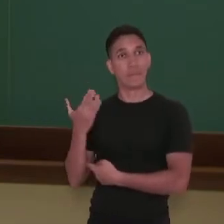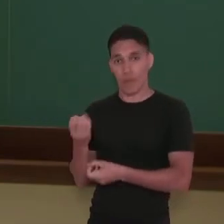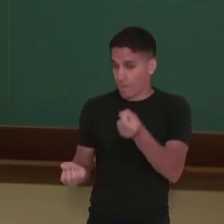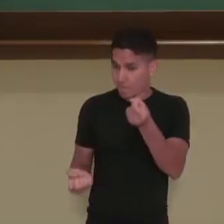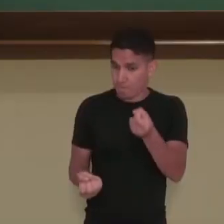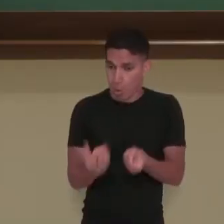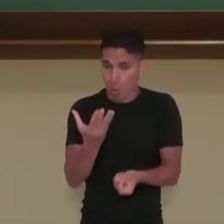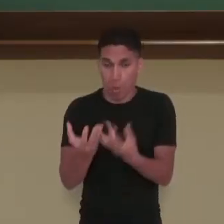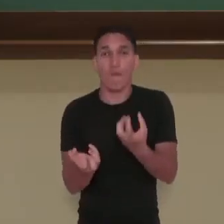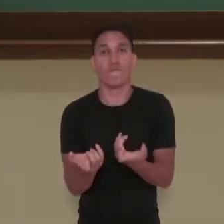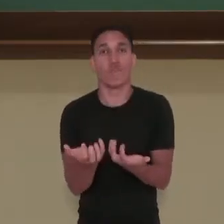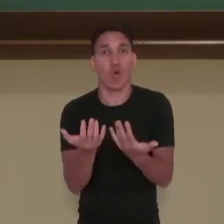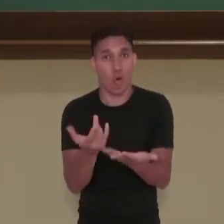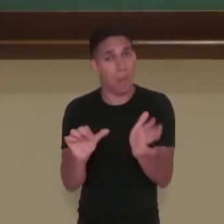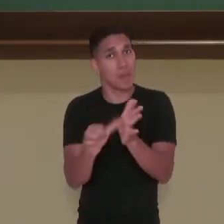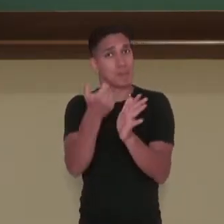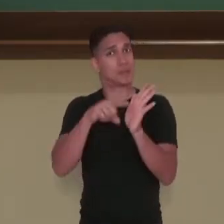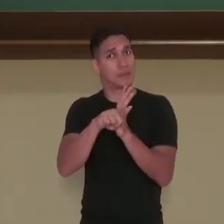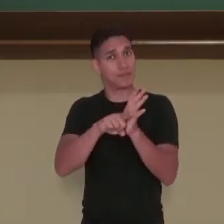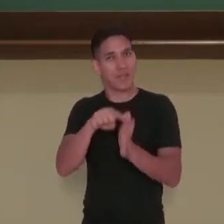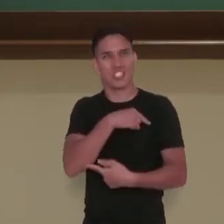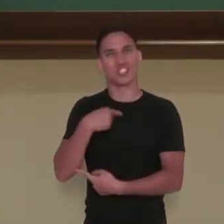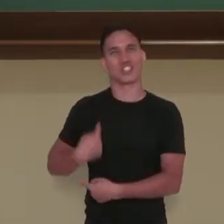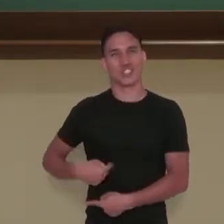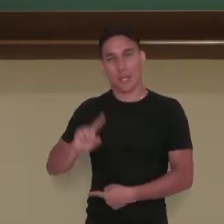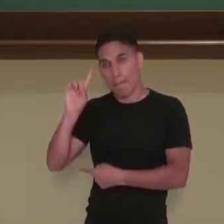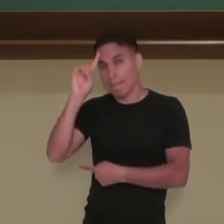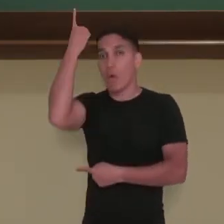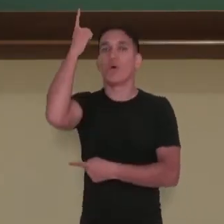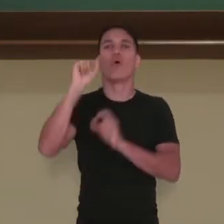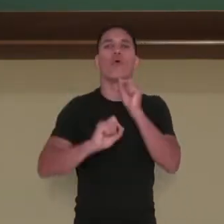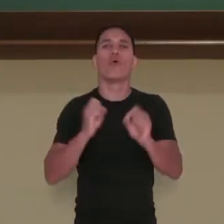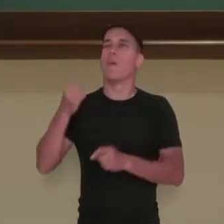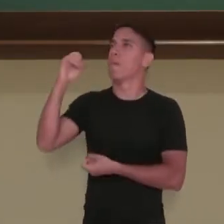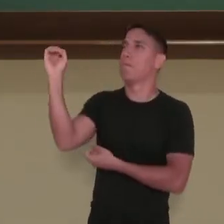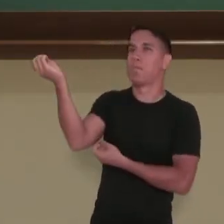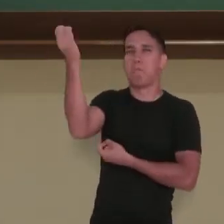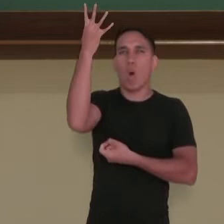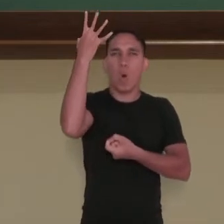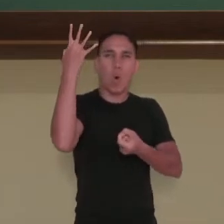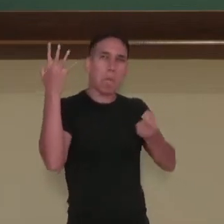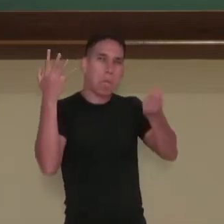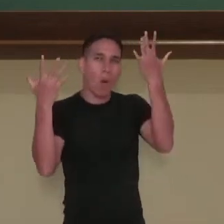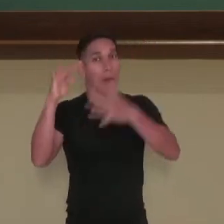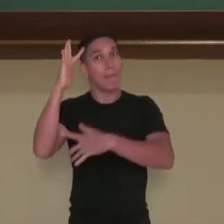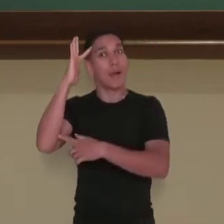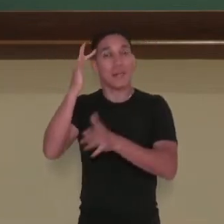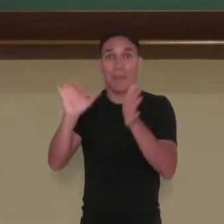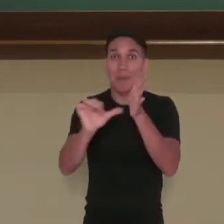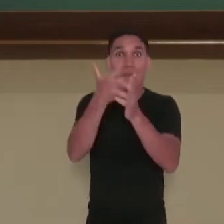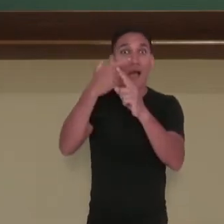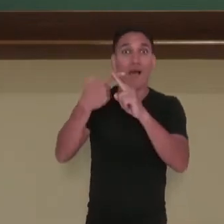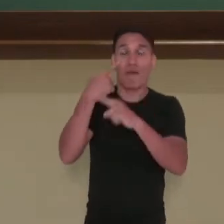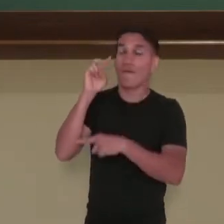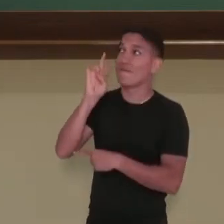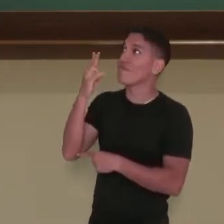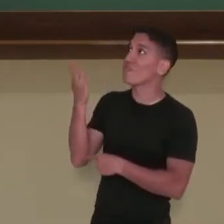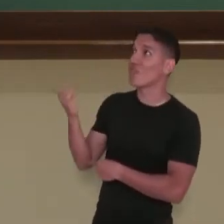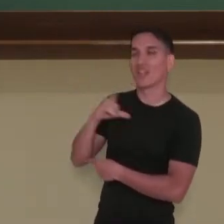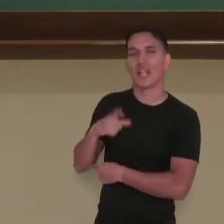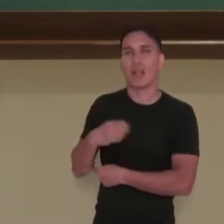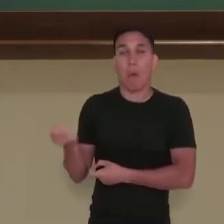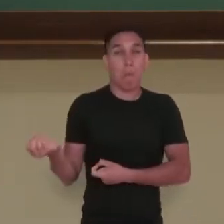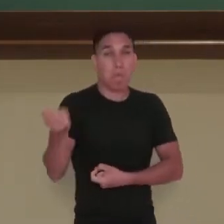conquista. Na China antiga, inventaram os fogos de artifício. Imagina quando a primeira vez se viu fogos de